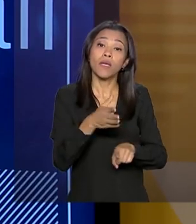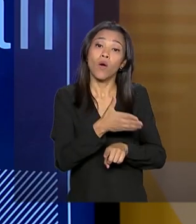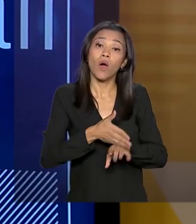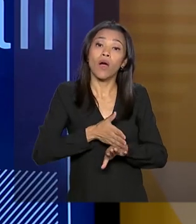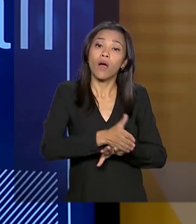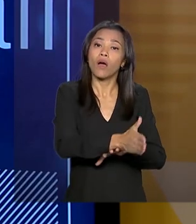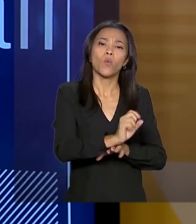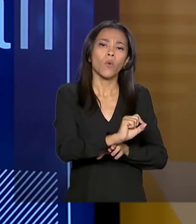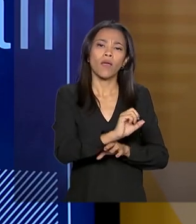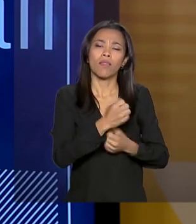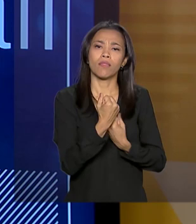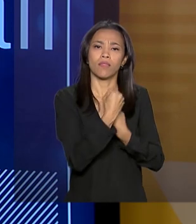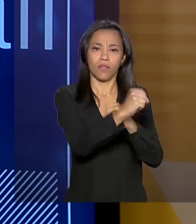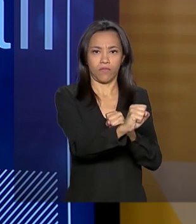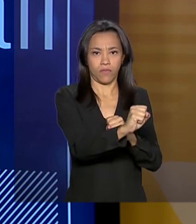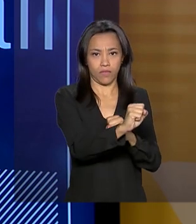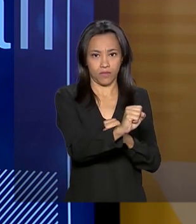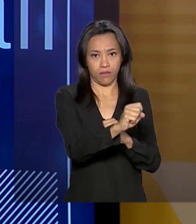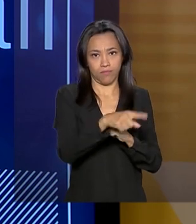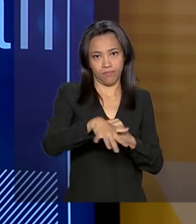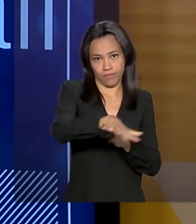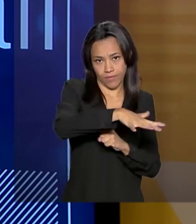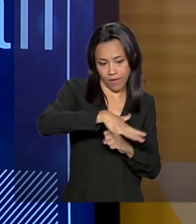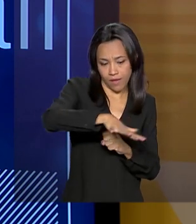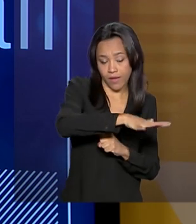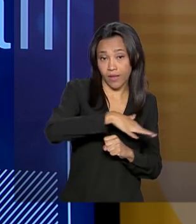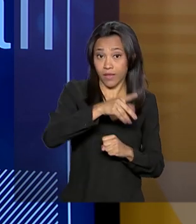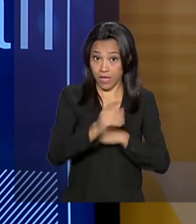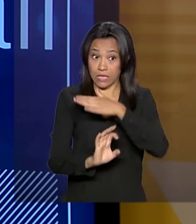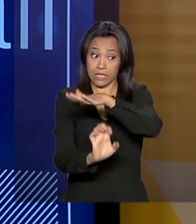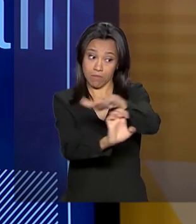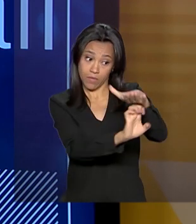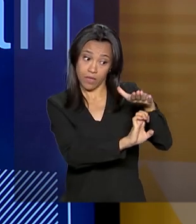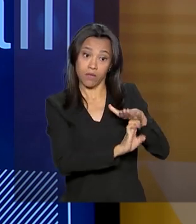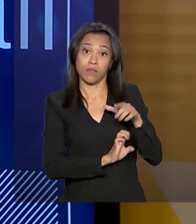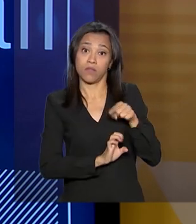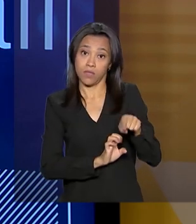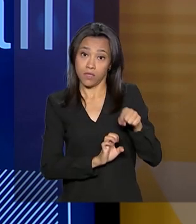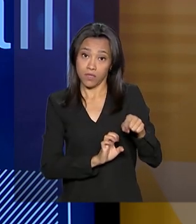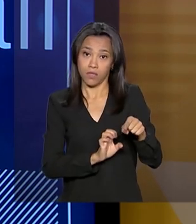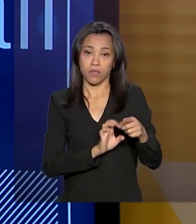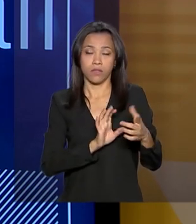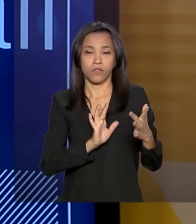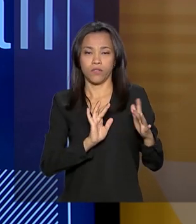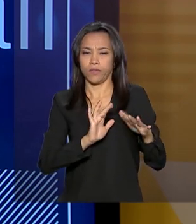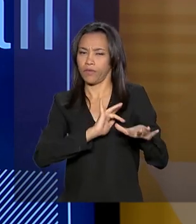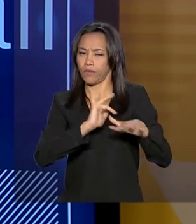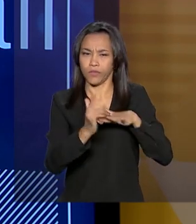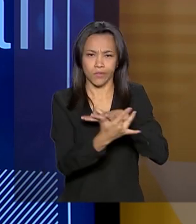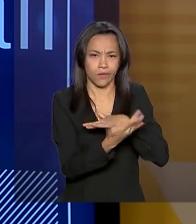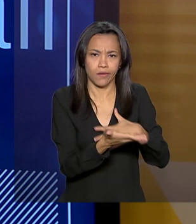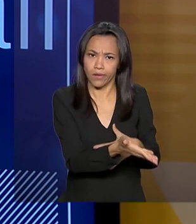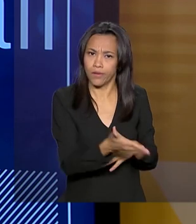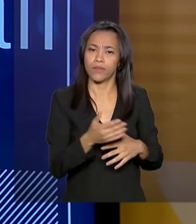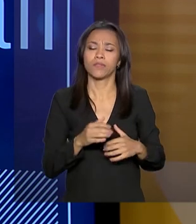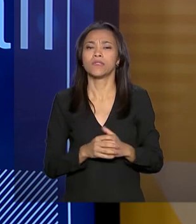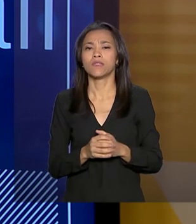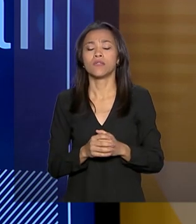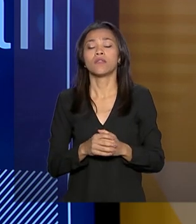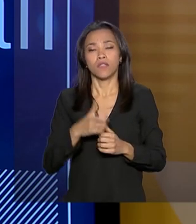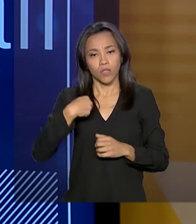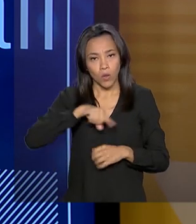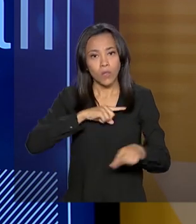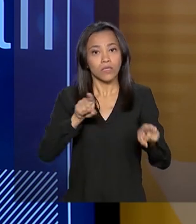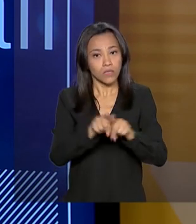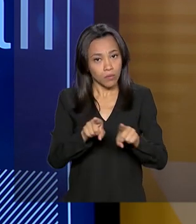do consumidor no tema das chamadas Big Techs, que são essas grandes empresas de redes sociais, enfim. E aí nós também